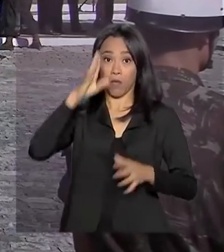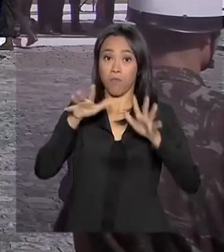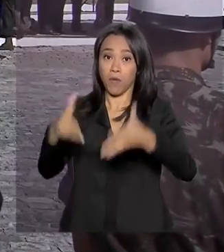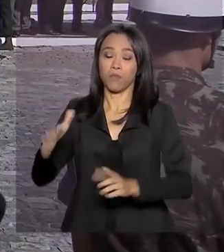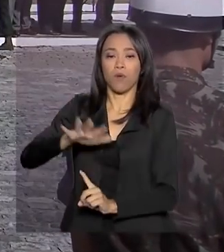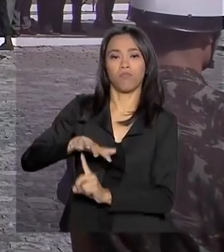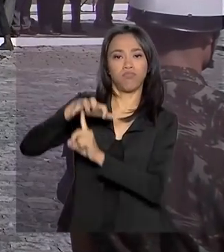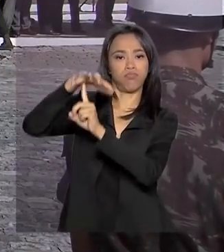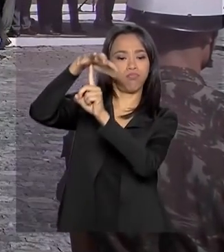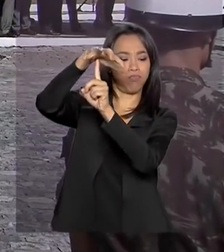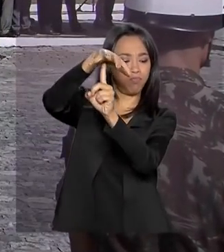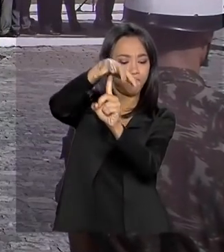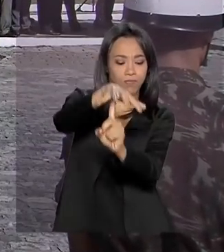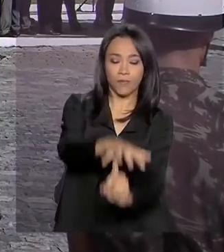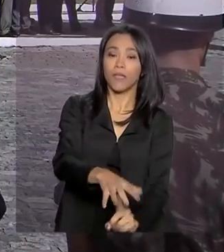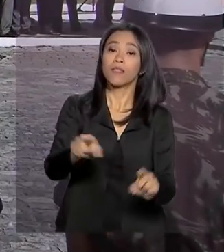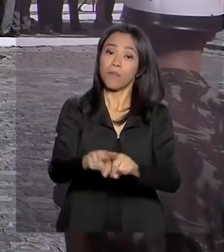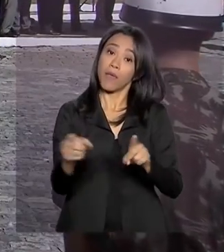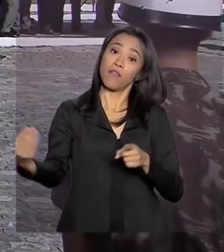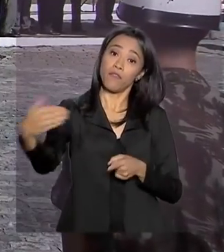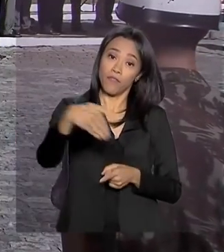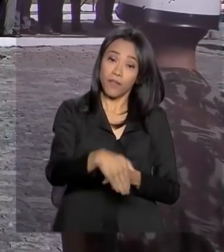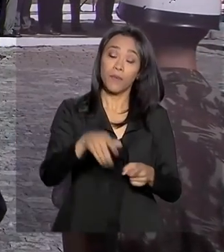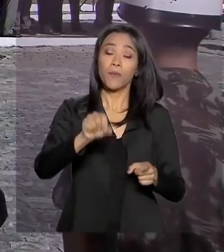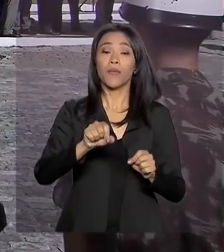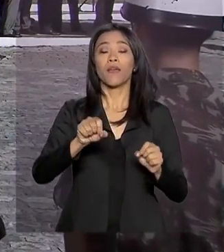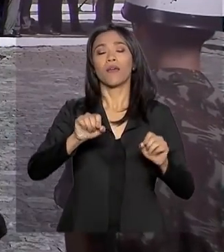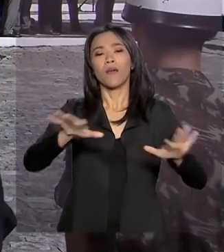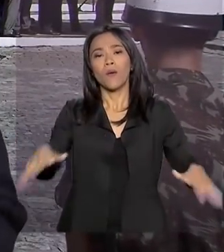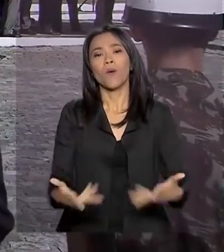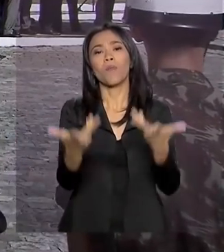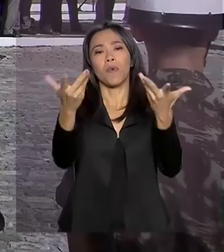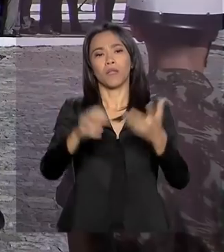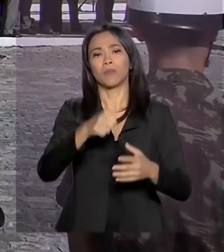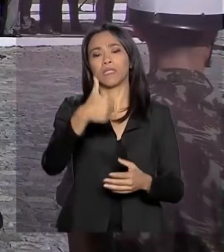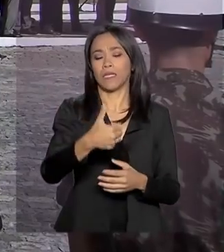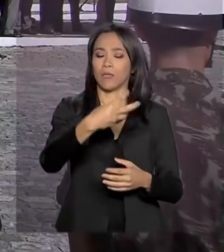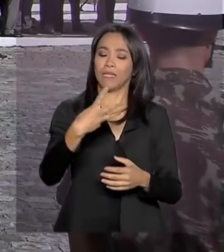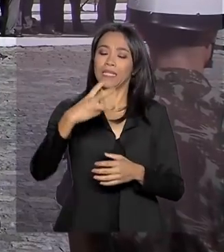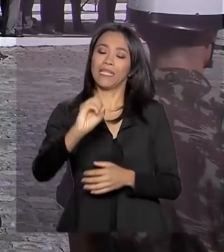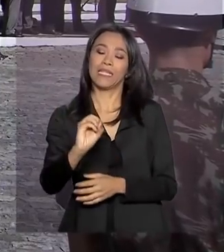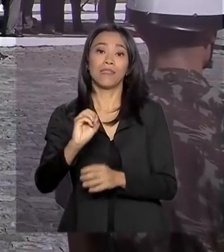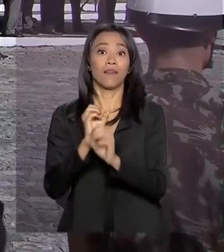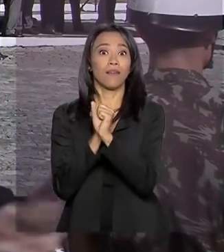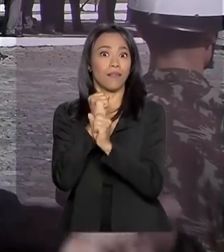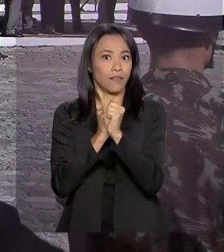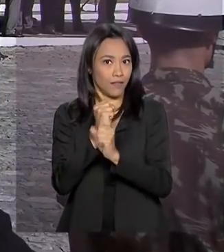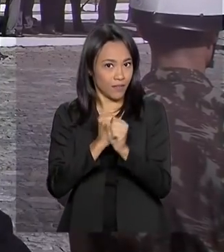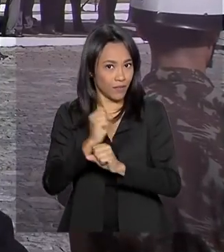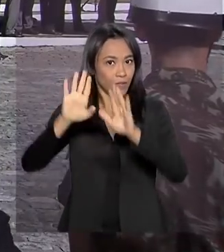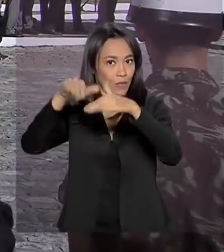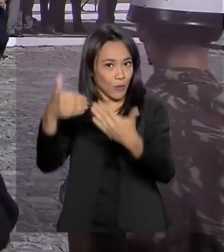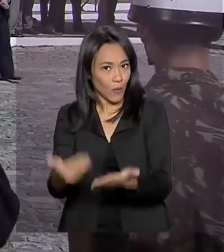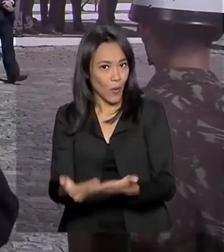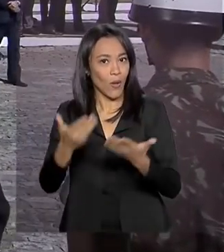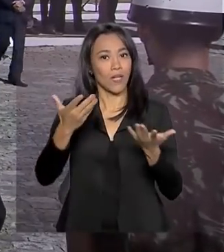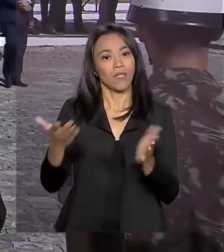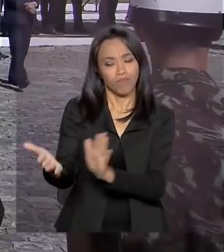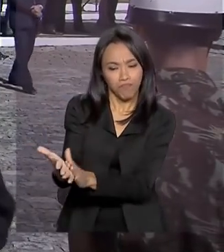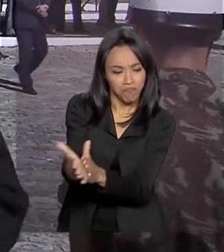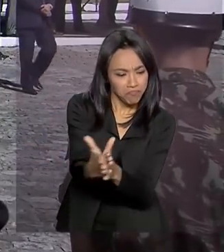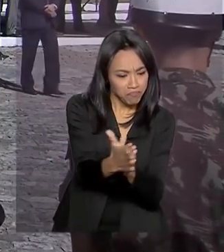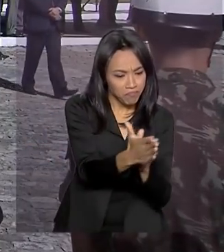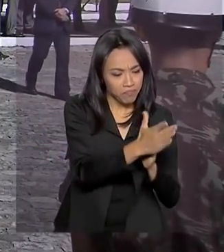Militar para participar da solenidade e comemoração dos 130 anos do Colégio. Ele condecorou alunos que se